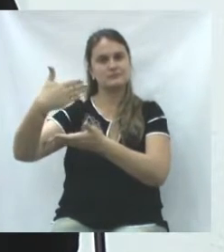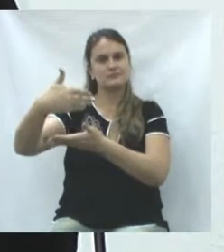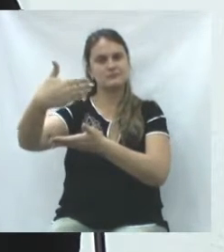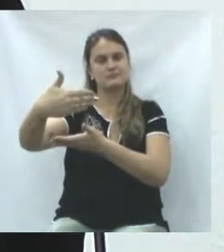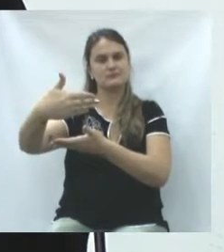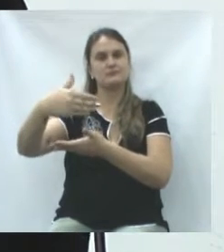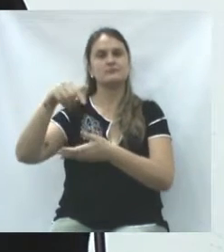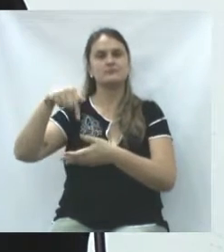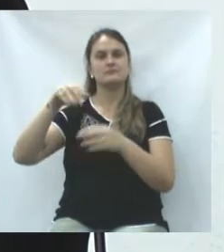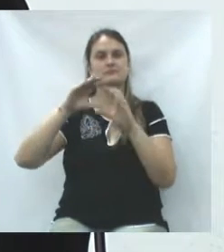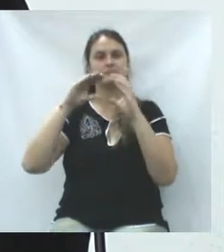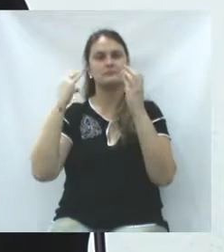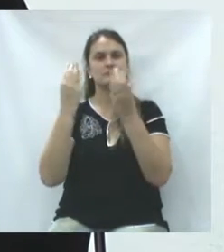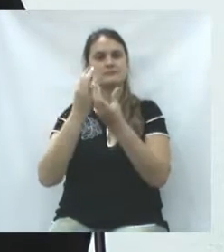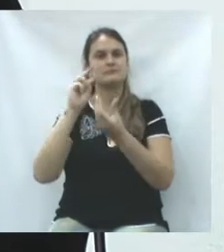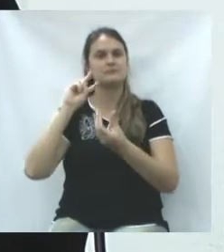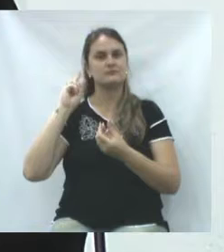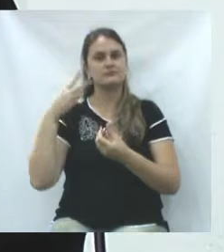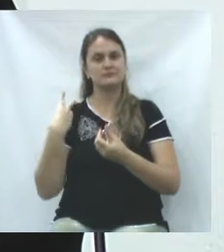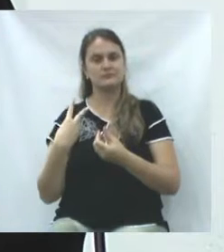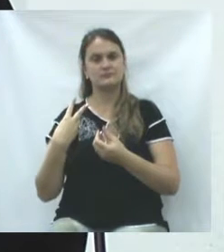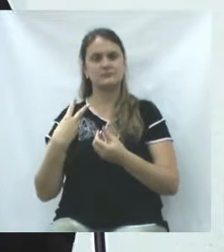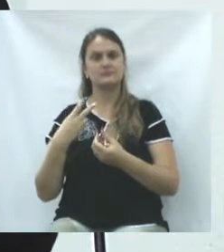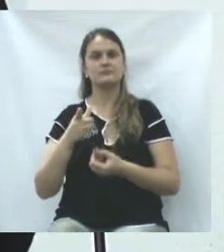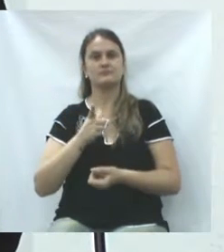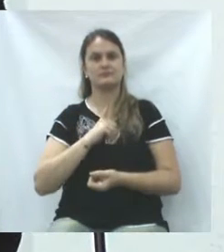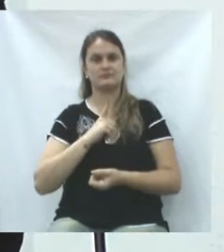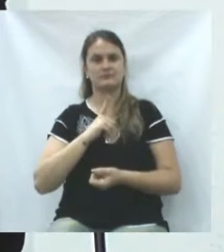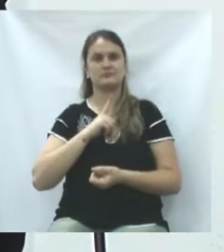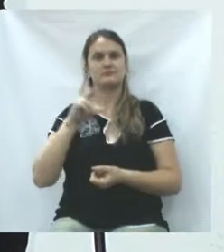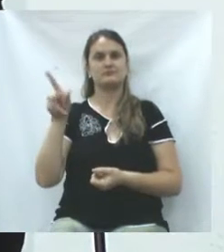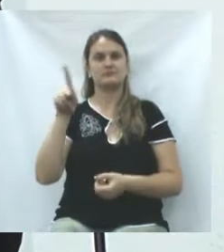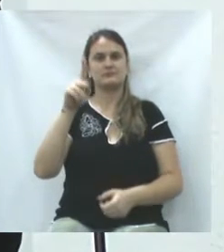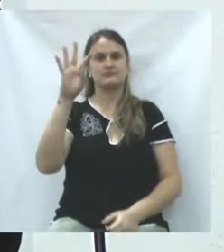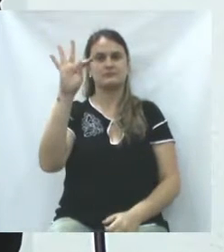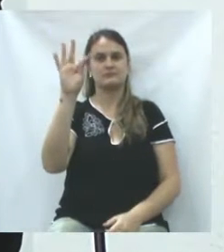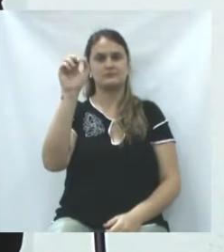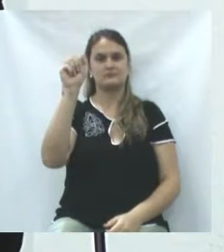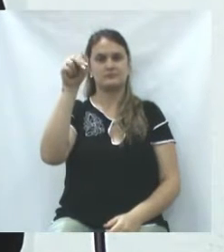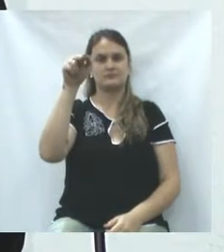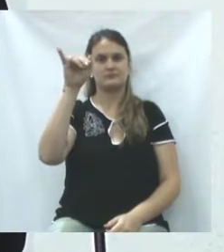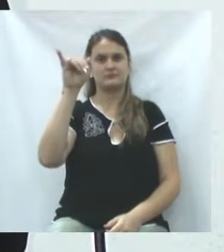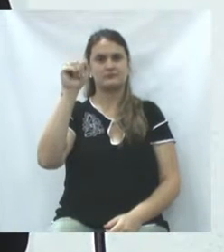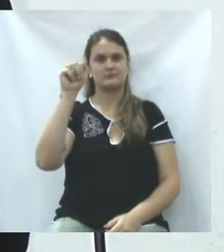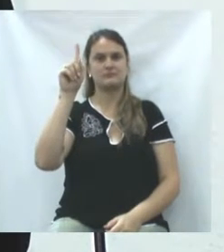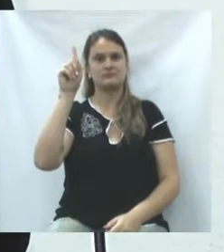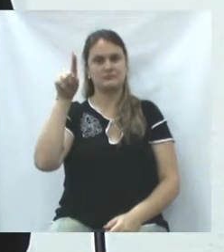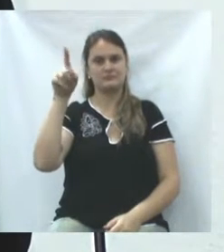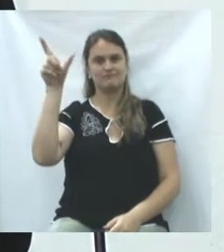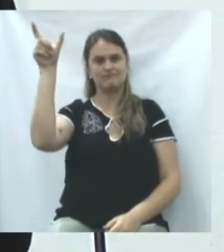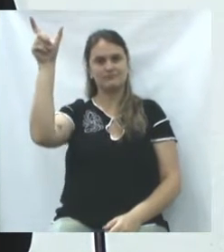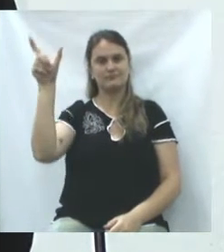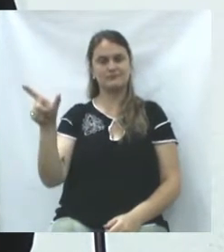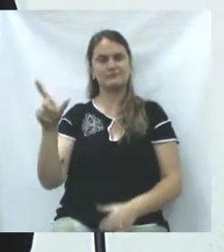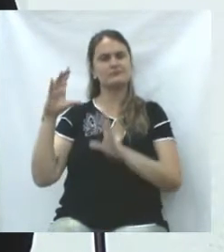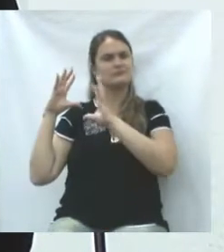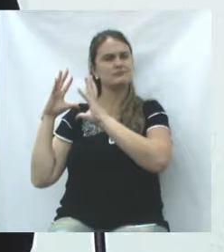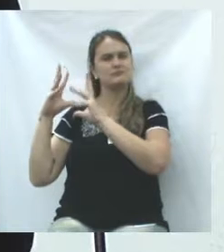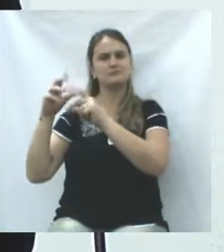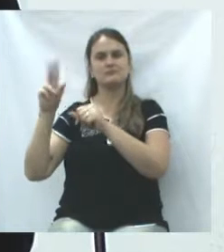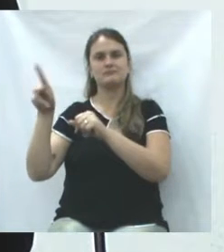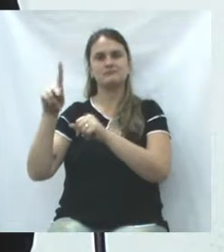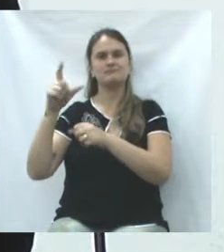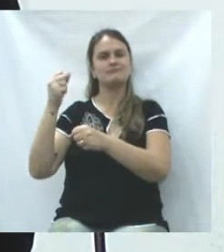Câmara de Vereadores, aqui. Onde temos a professora Tânia, que representa as